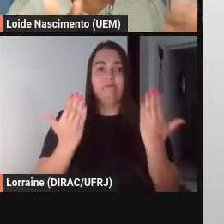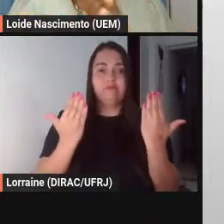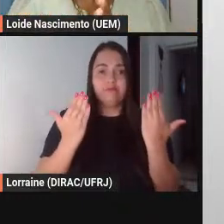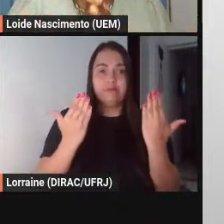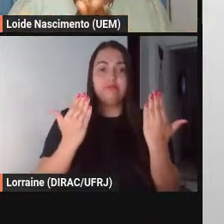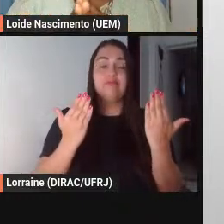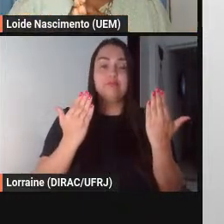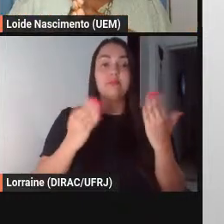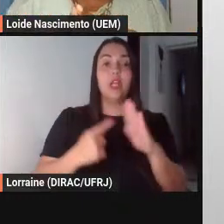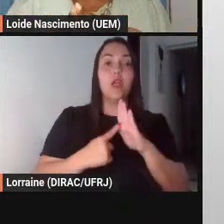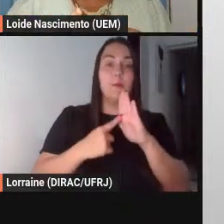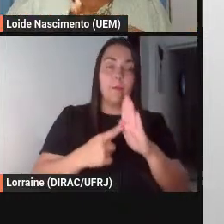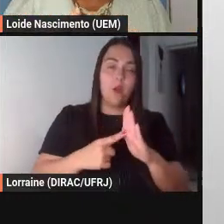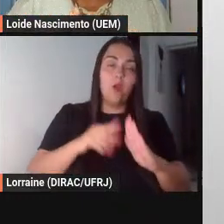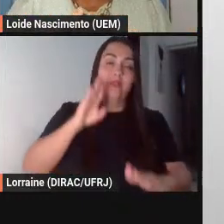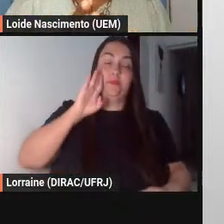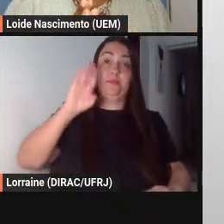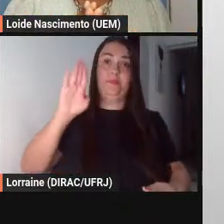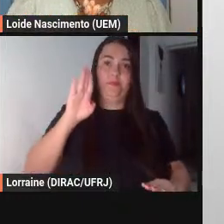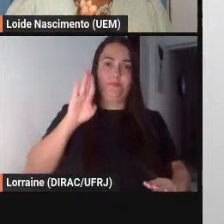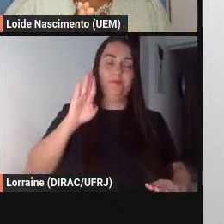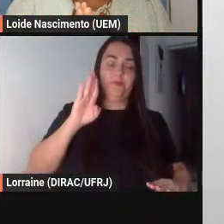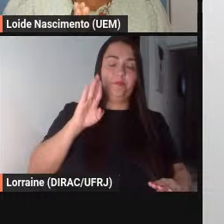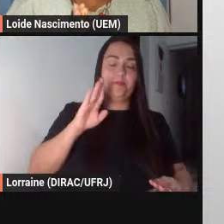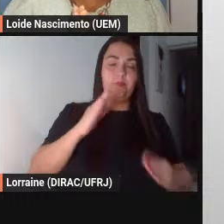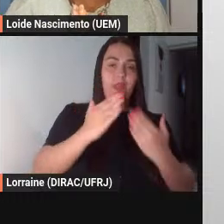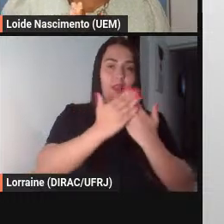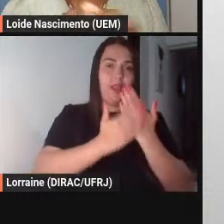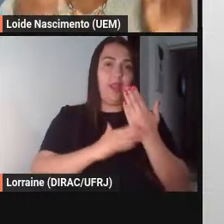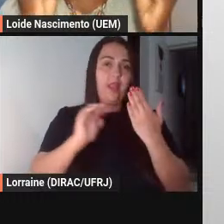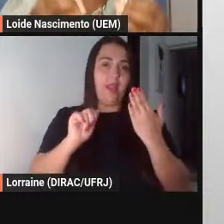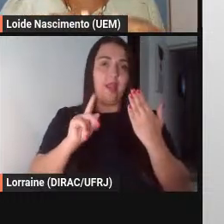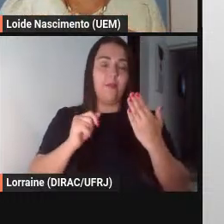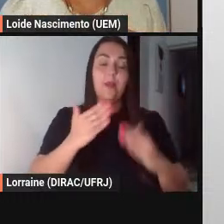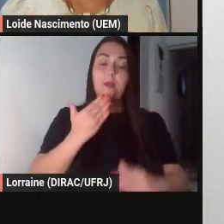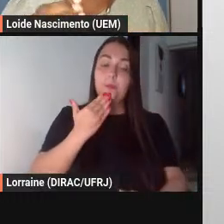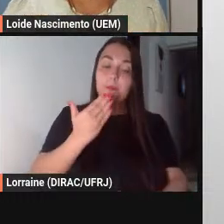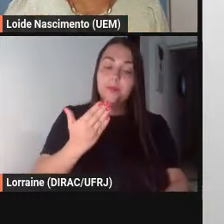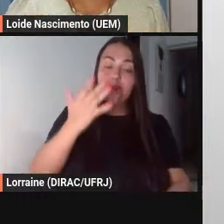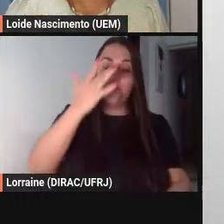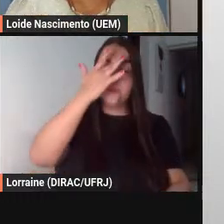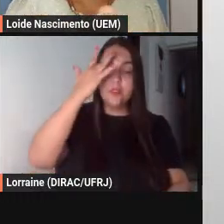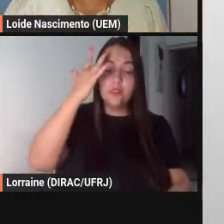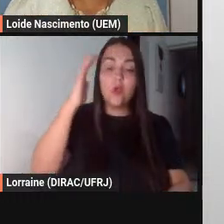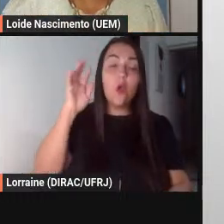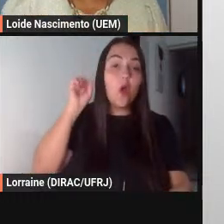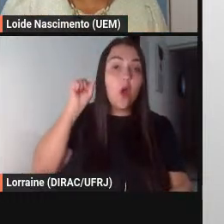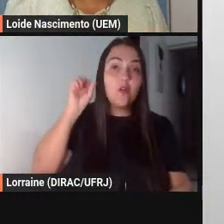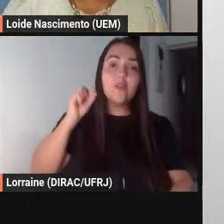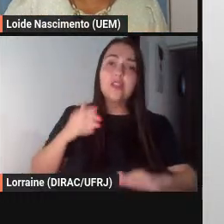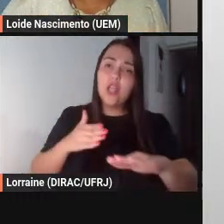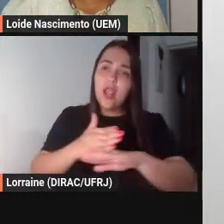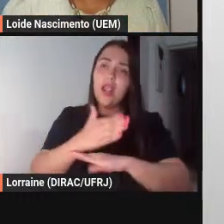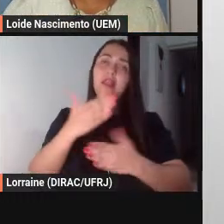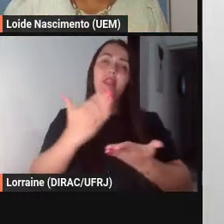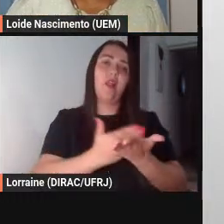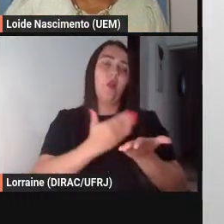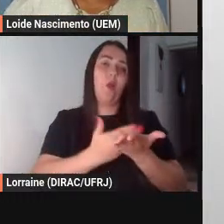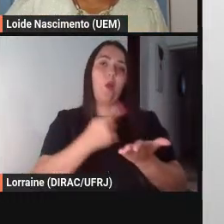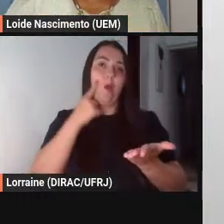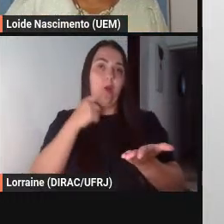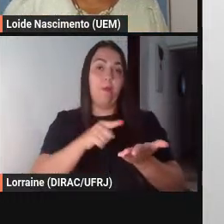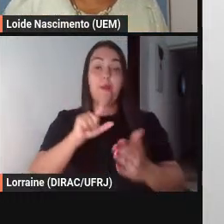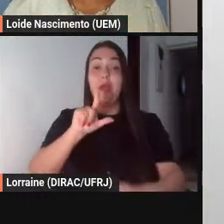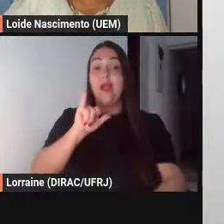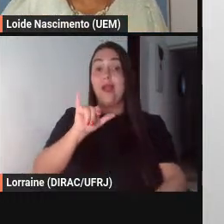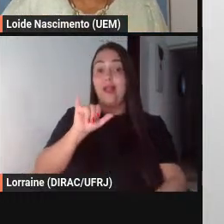as capas para divulgar e sugerir que os ouvintes acessem essas obras Alaíde Lisboa de Oliveira